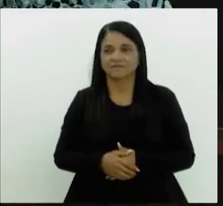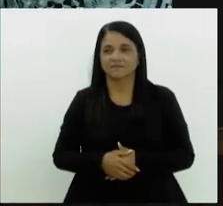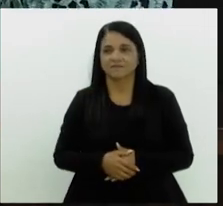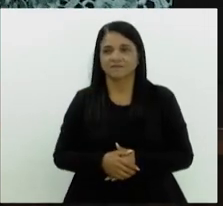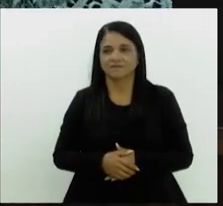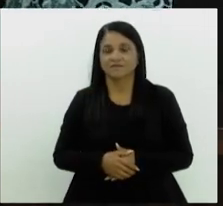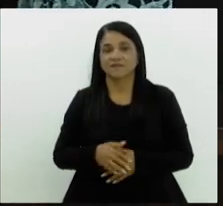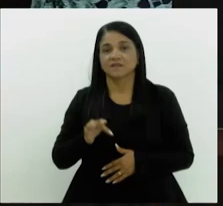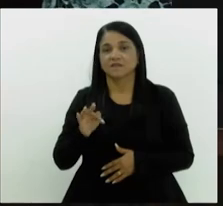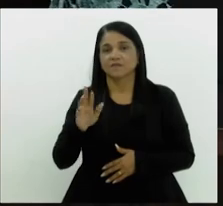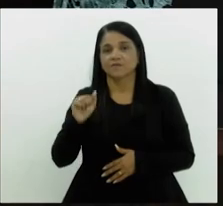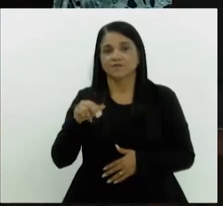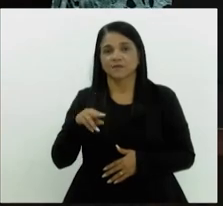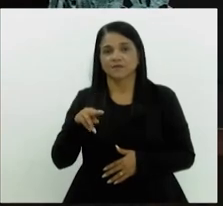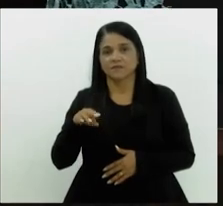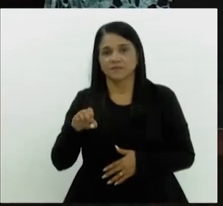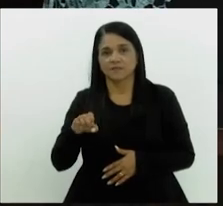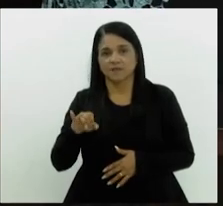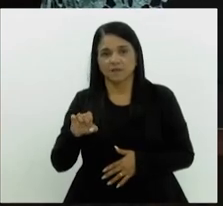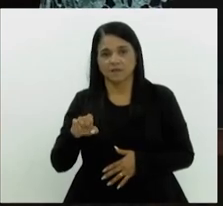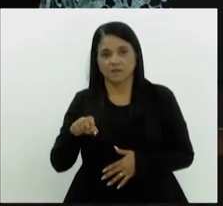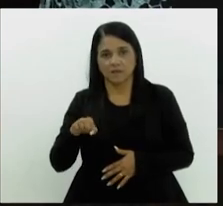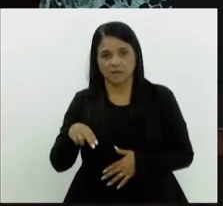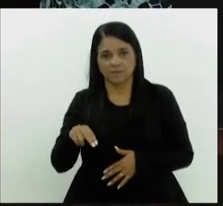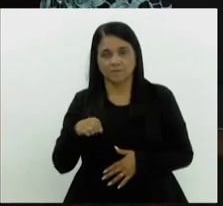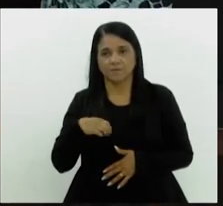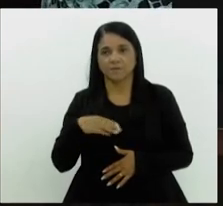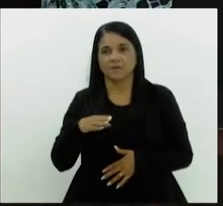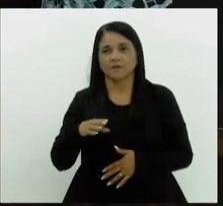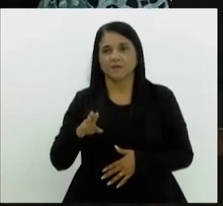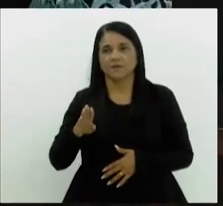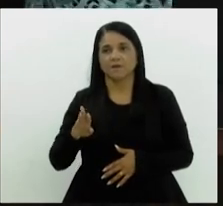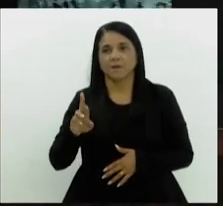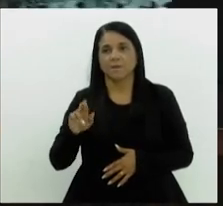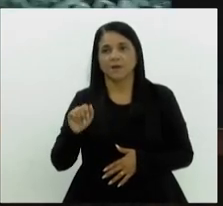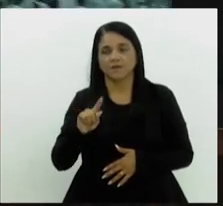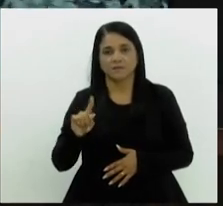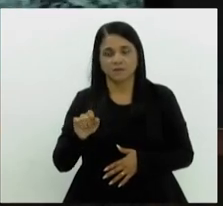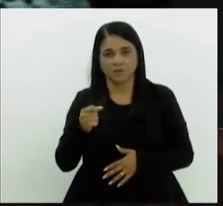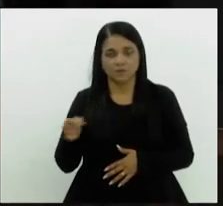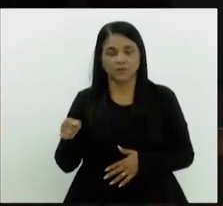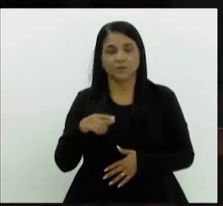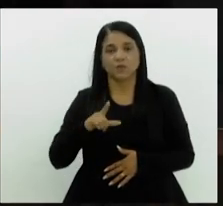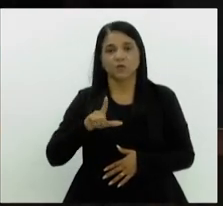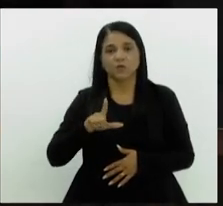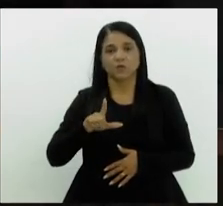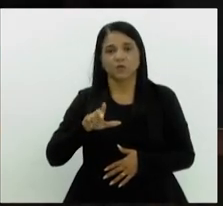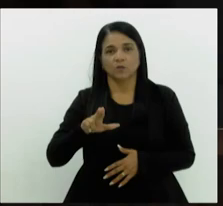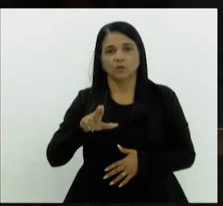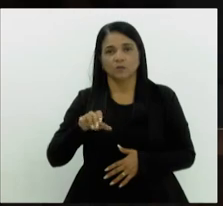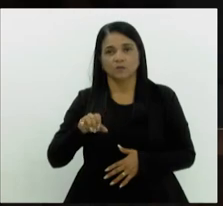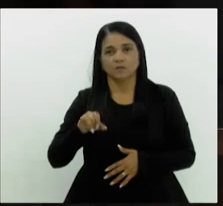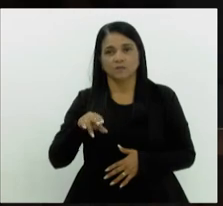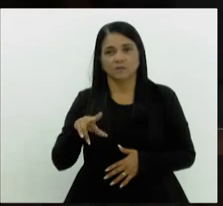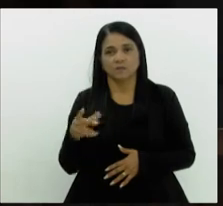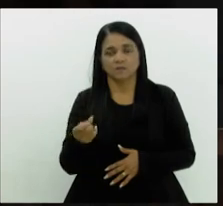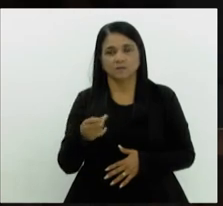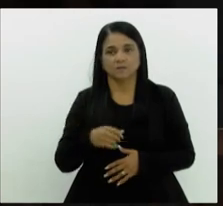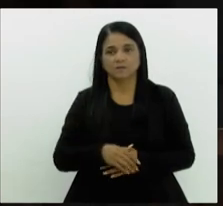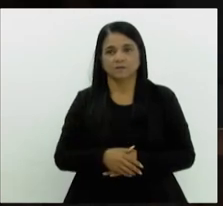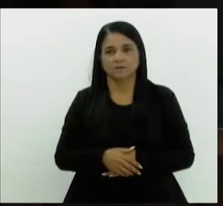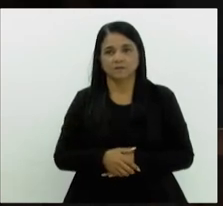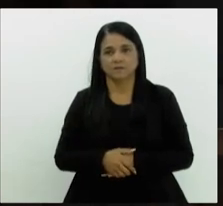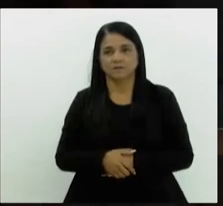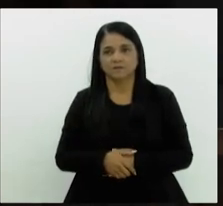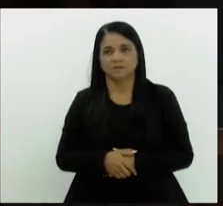Francieli Bota, Brasão, Lucinha, é porque tia Célia está fazendo o Jordão.